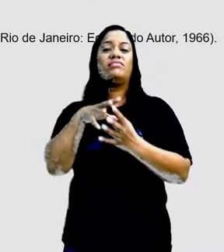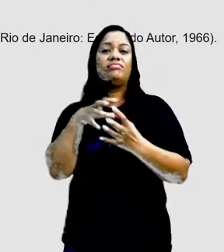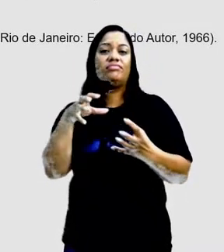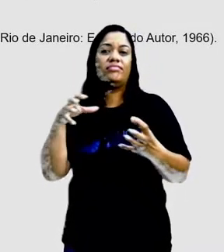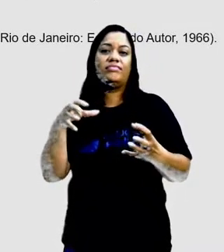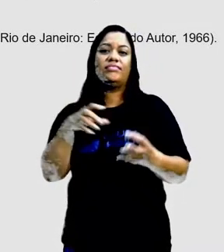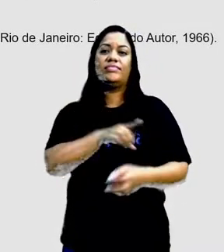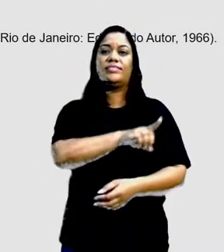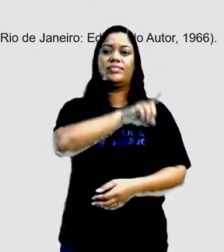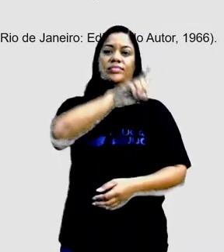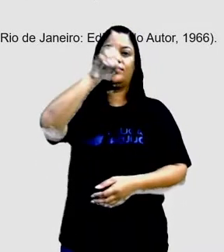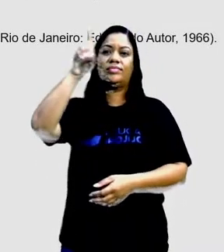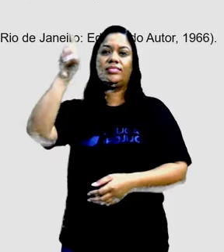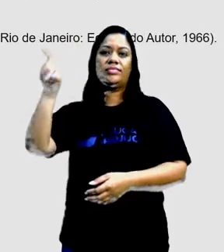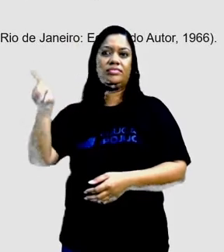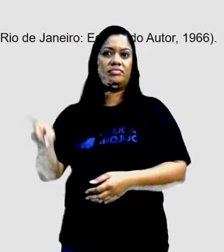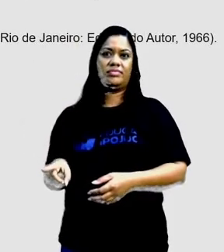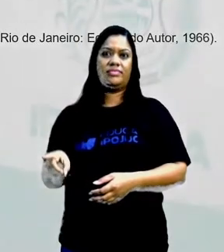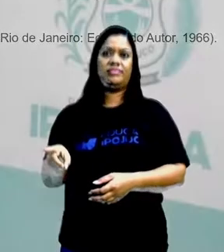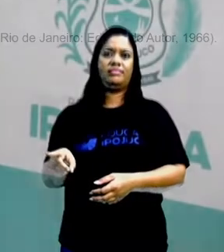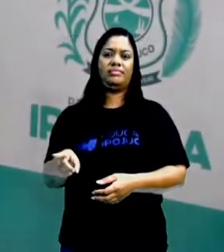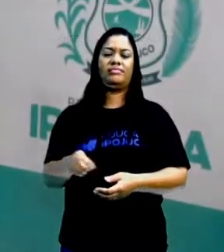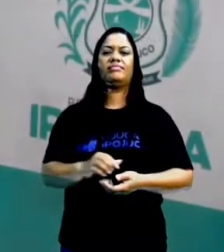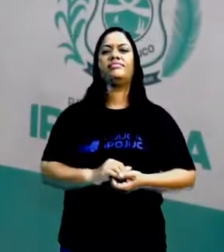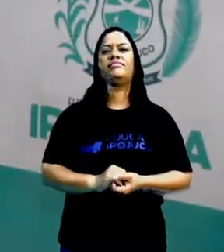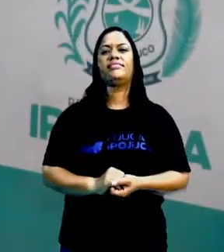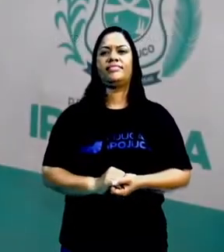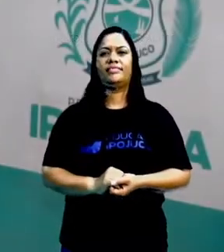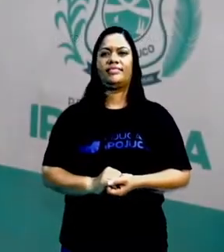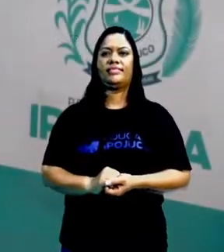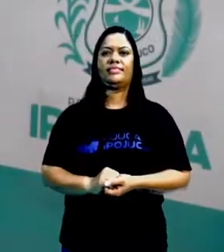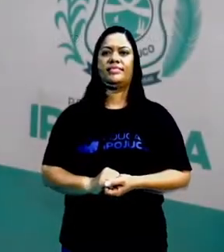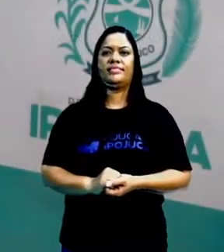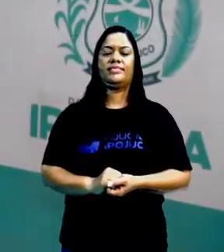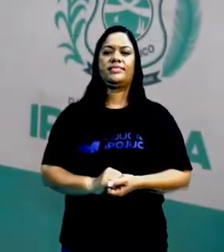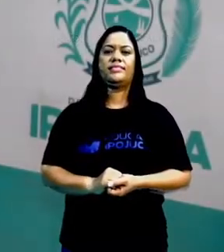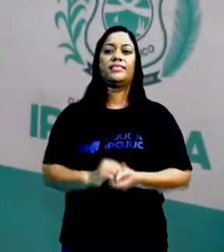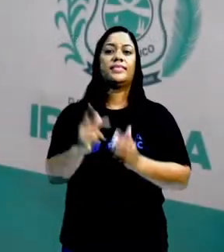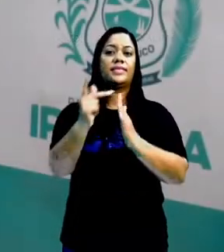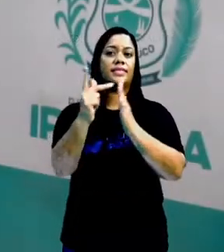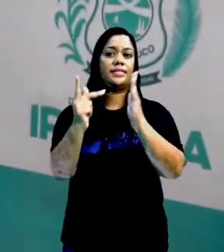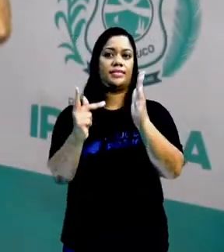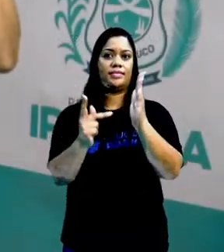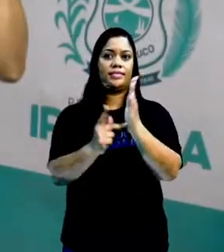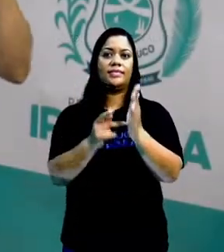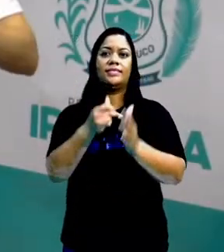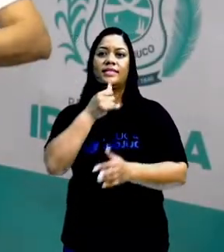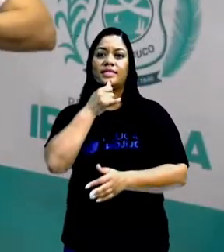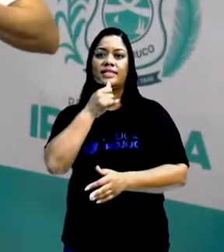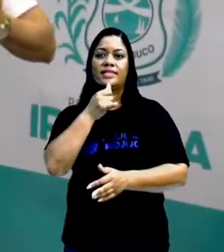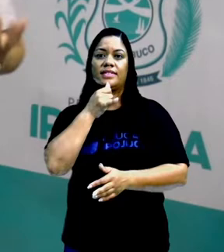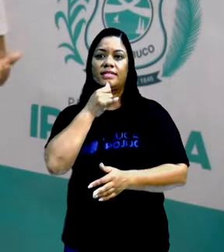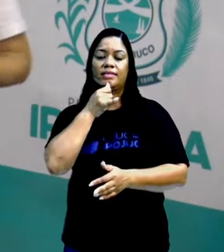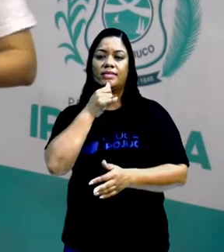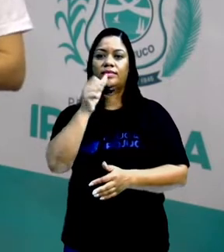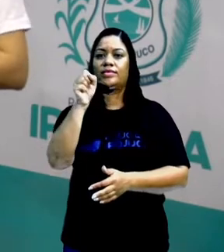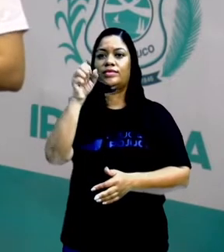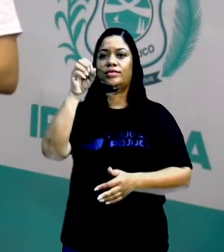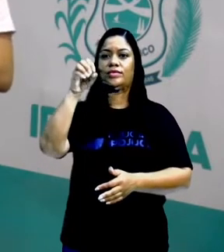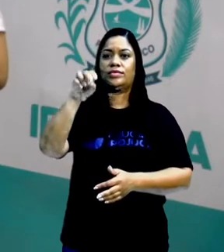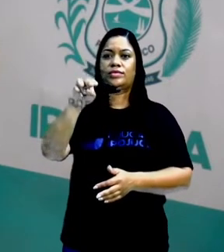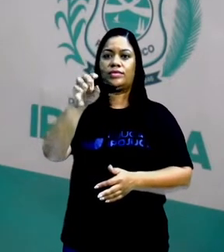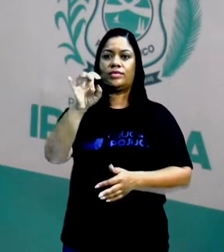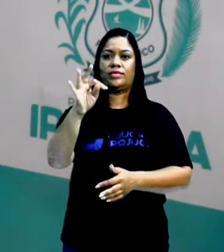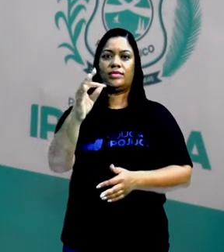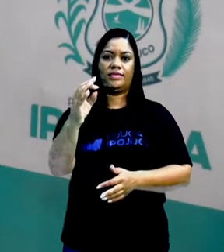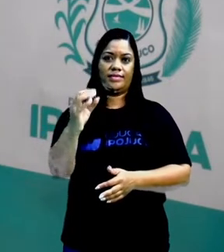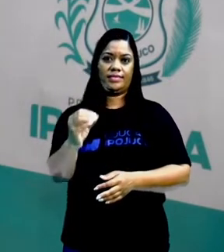um dia de repente. Mário Quintana. Então, esse aqui, esse poema, é um exemplo de um soneto, não é,